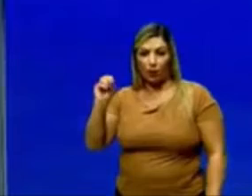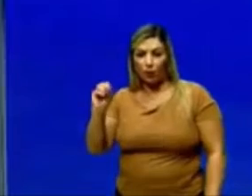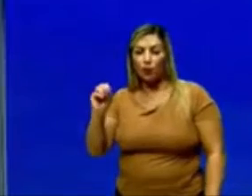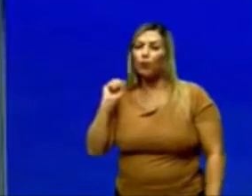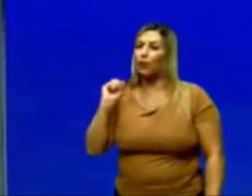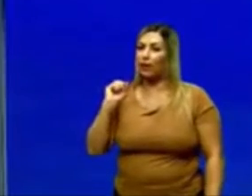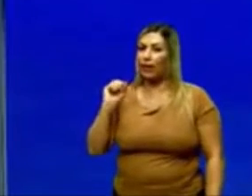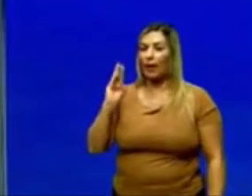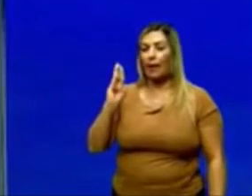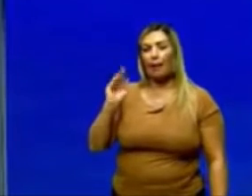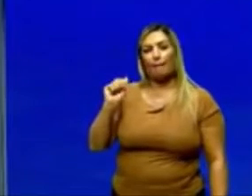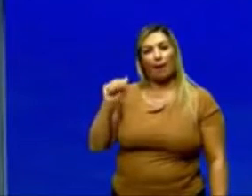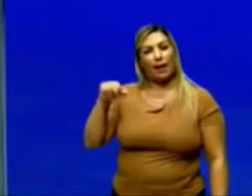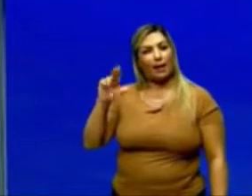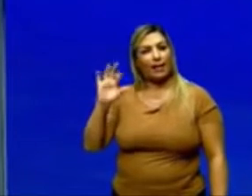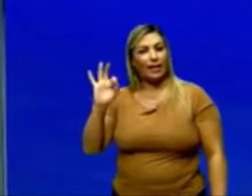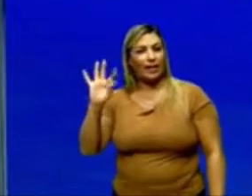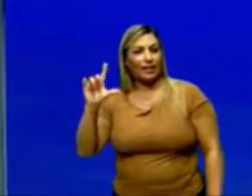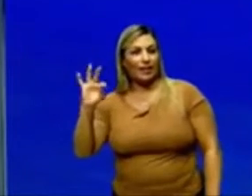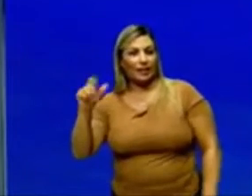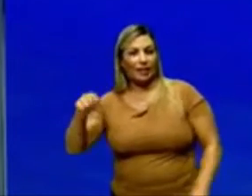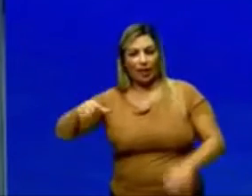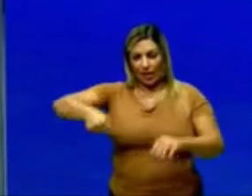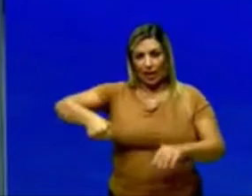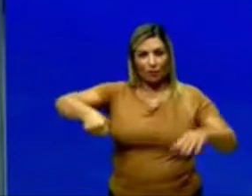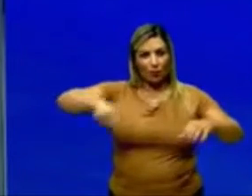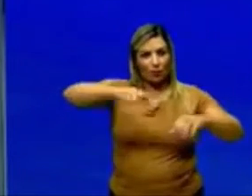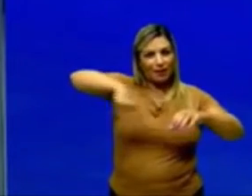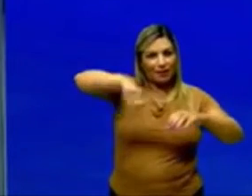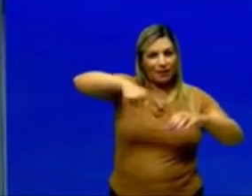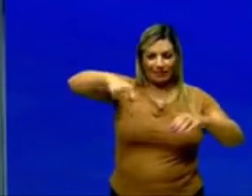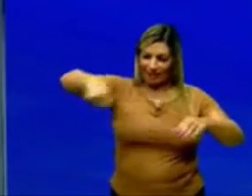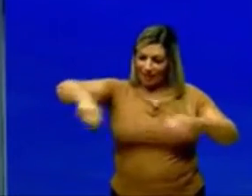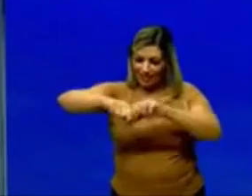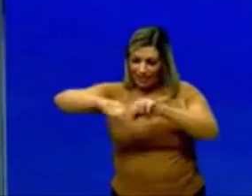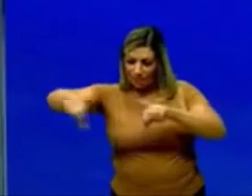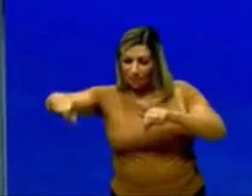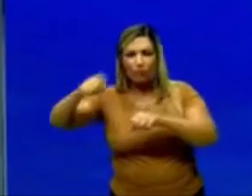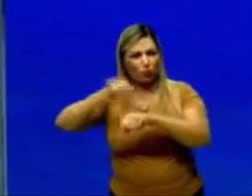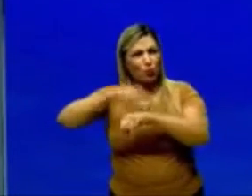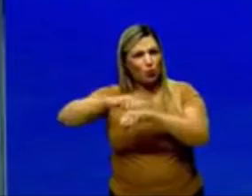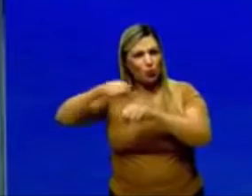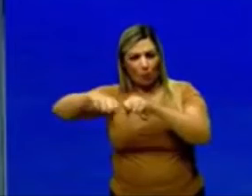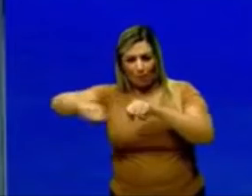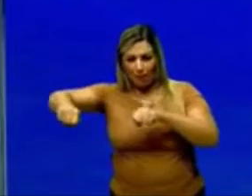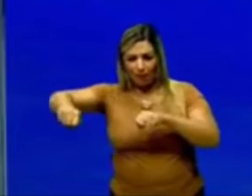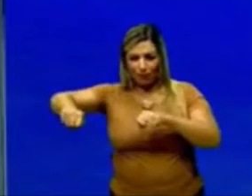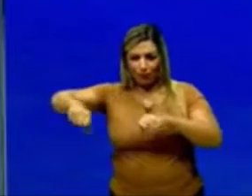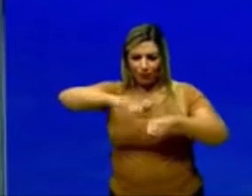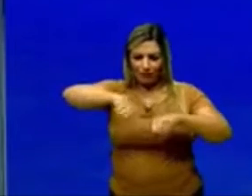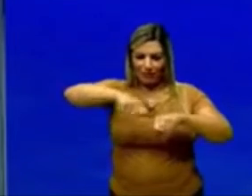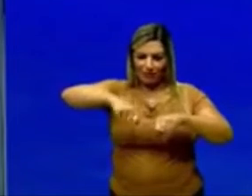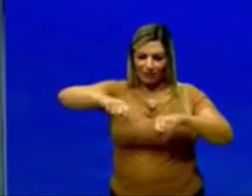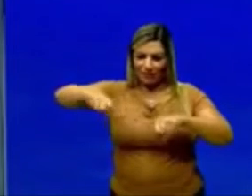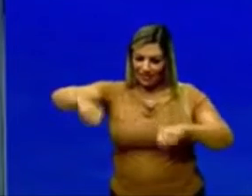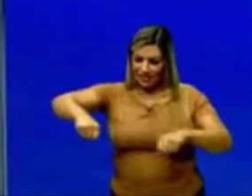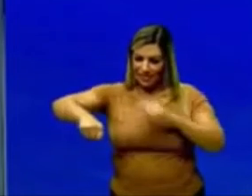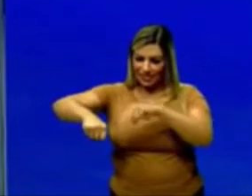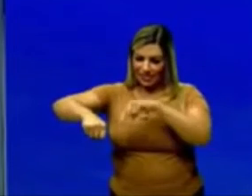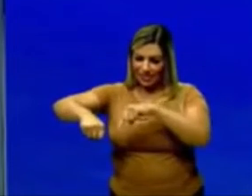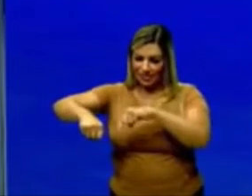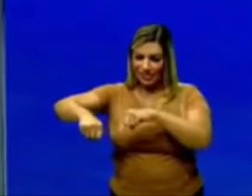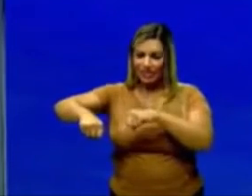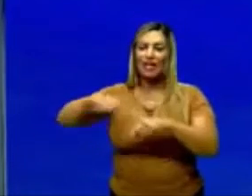que vai no cabo da panela, né, então aquele plástico duro do cabo da panela é a baquelite.